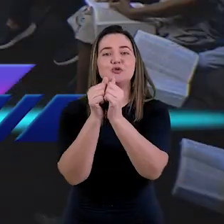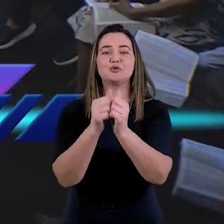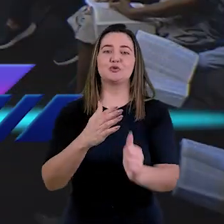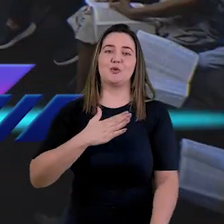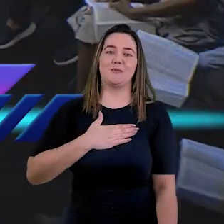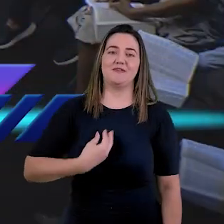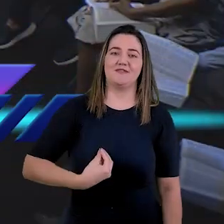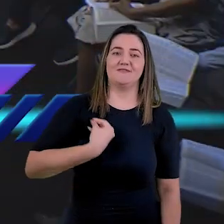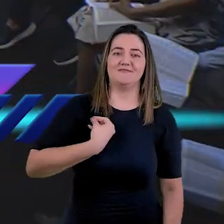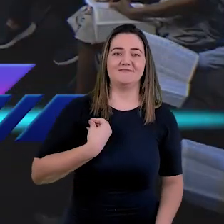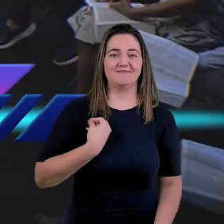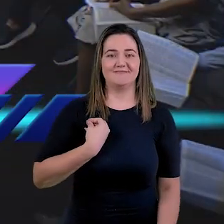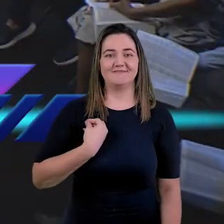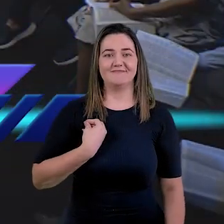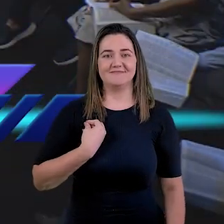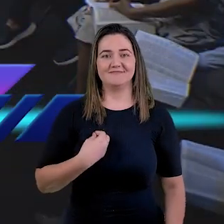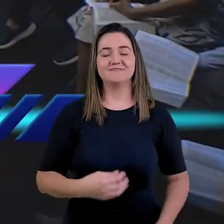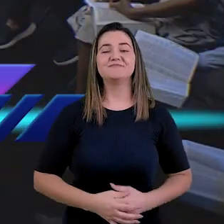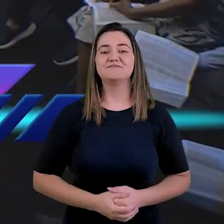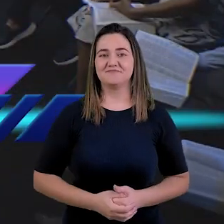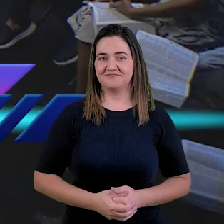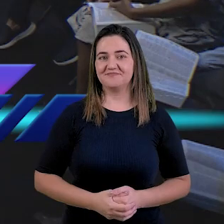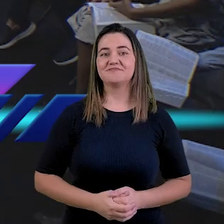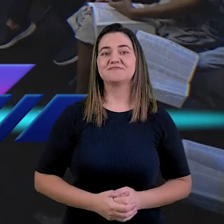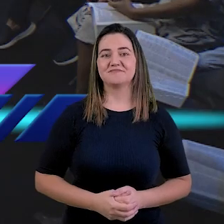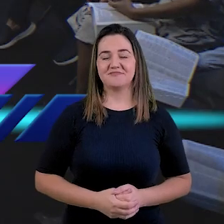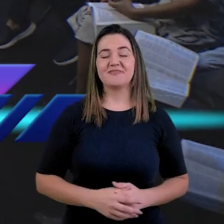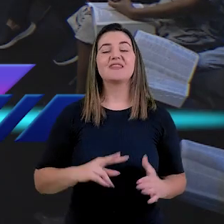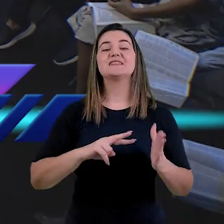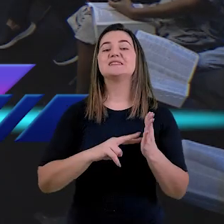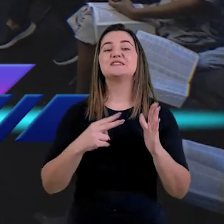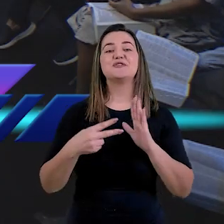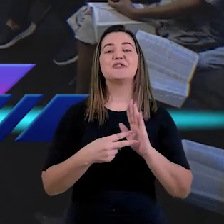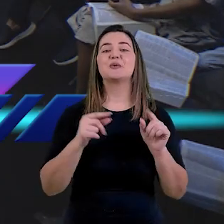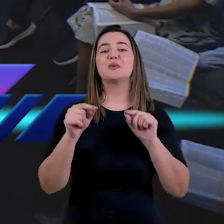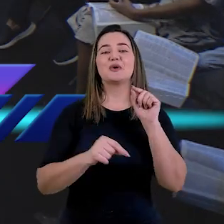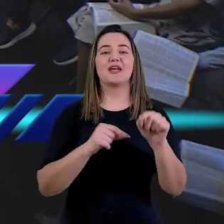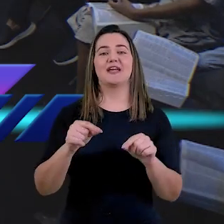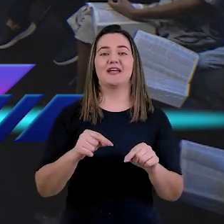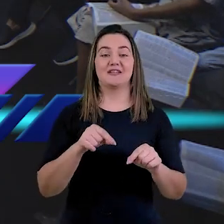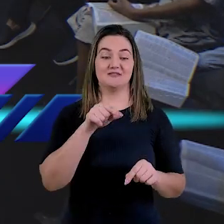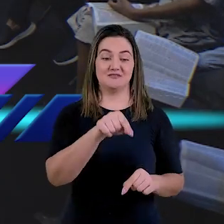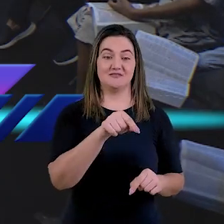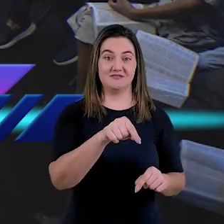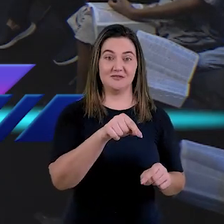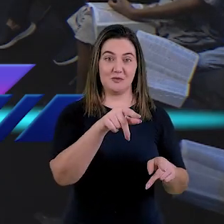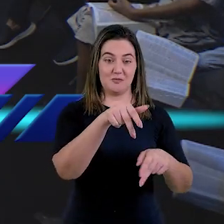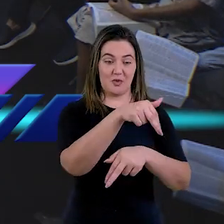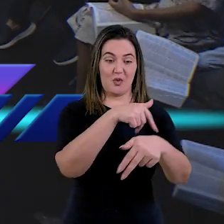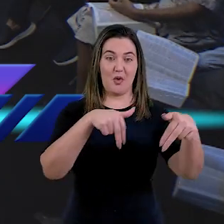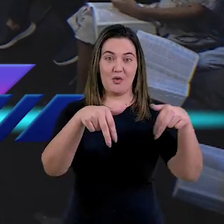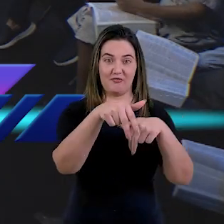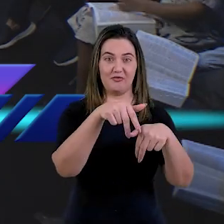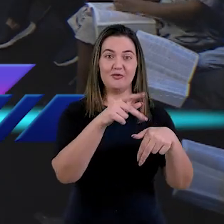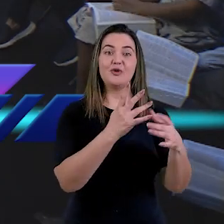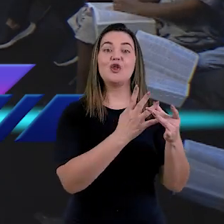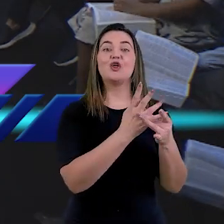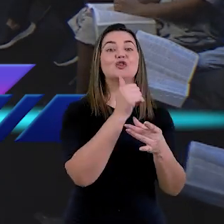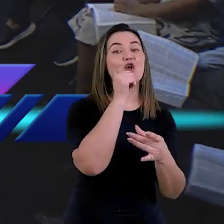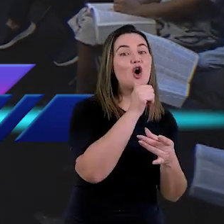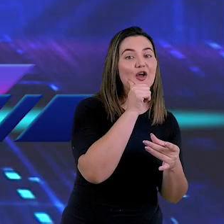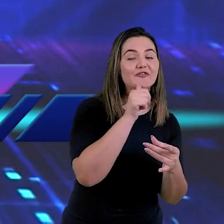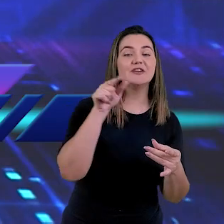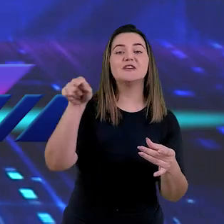estou estejais vós também. Em outras palavras, a noiva e o